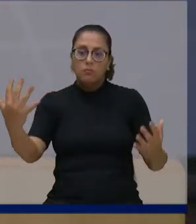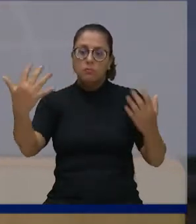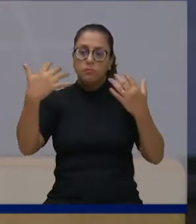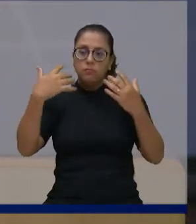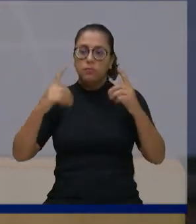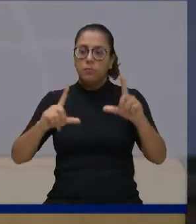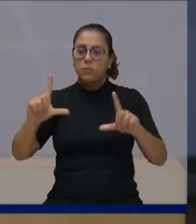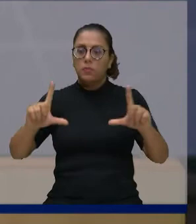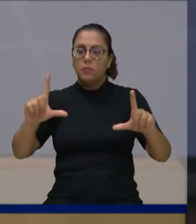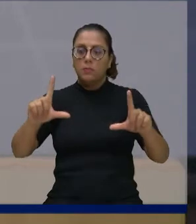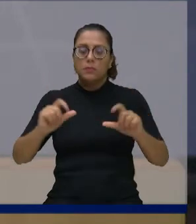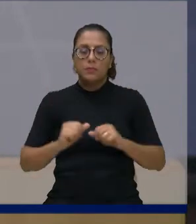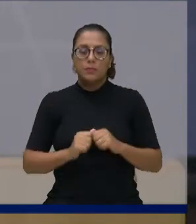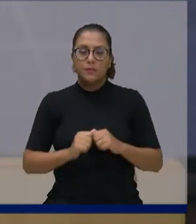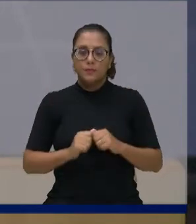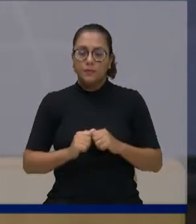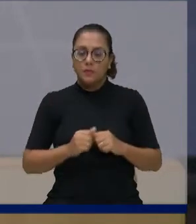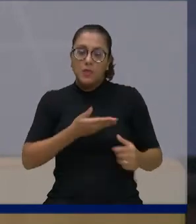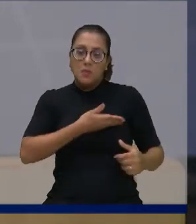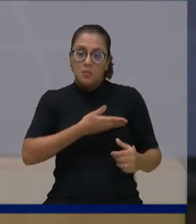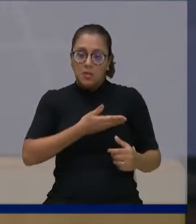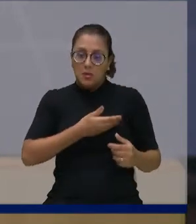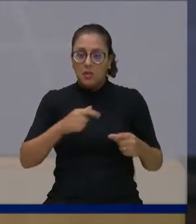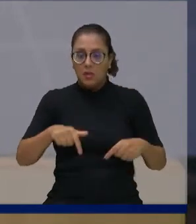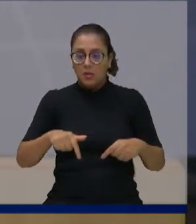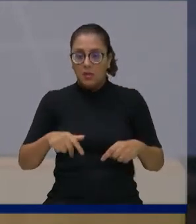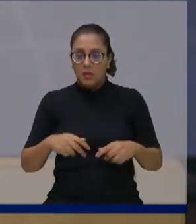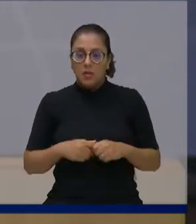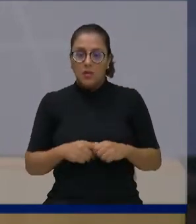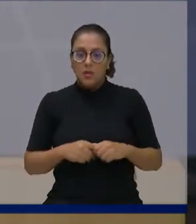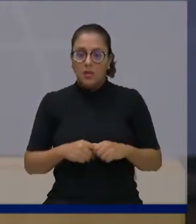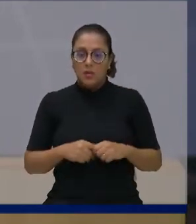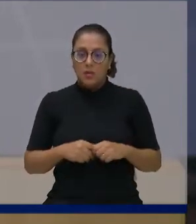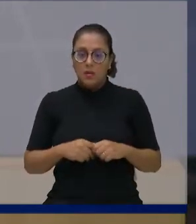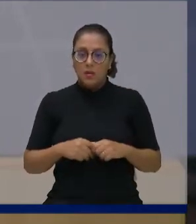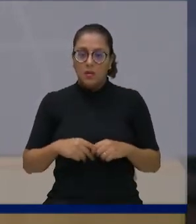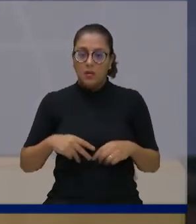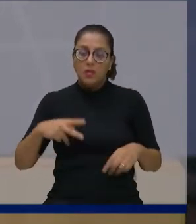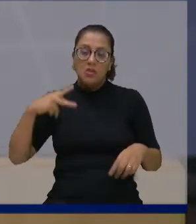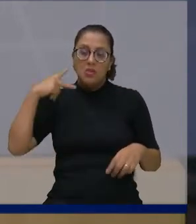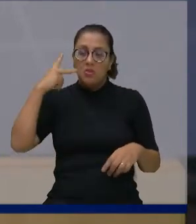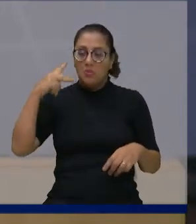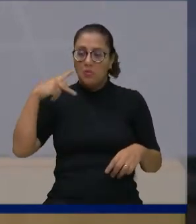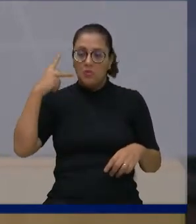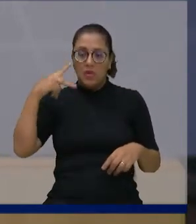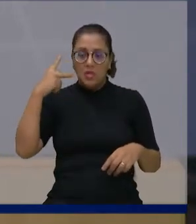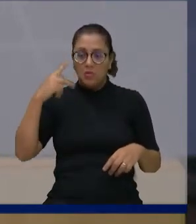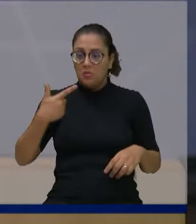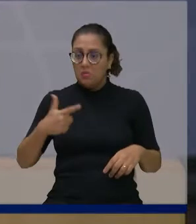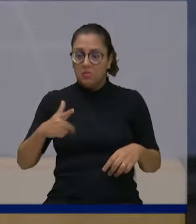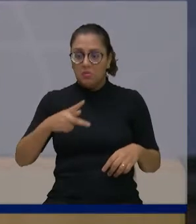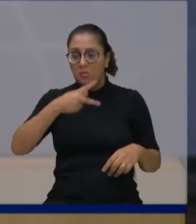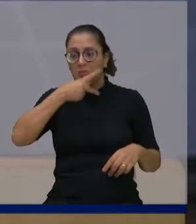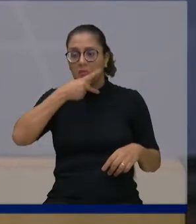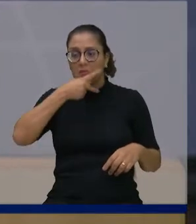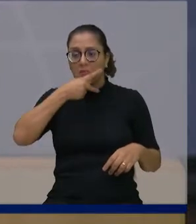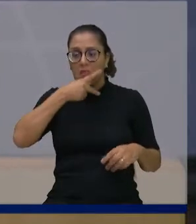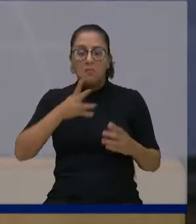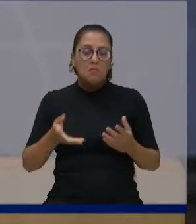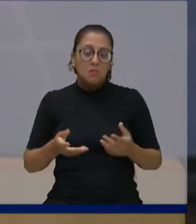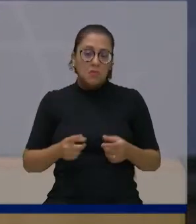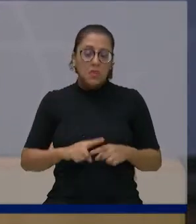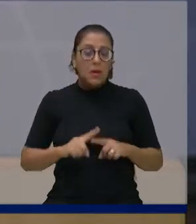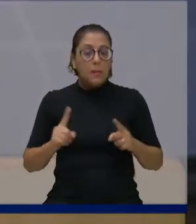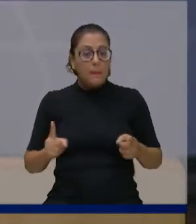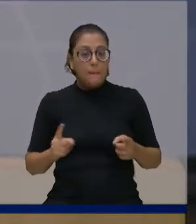talvez até como vereador independente, eu não devesse falar isso, mas se eu